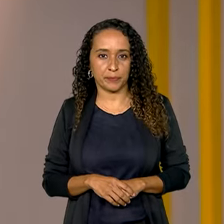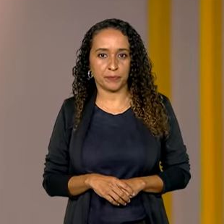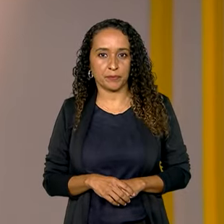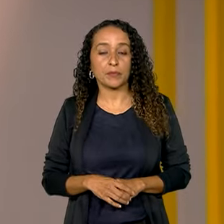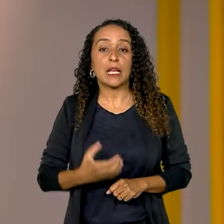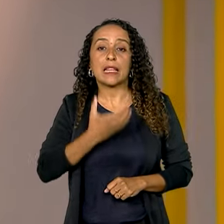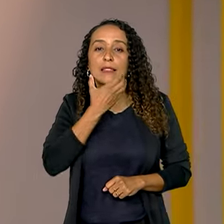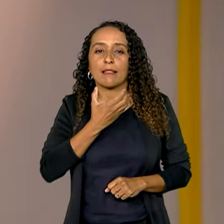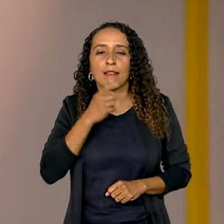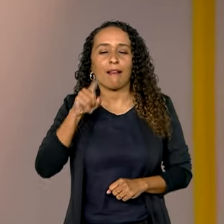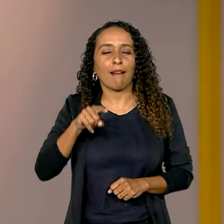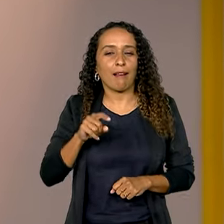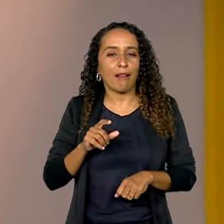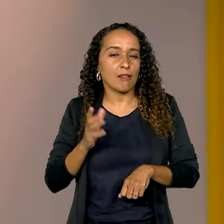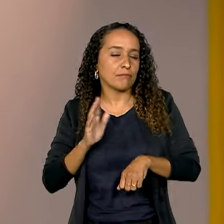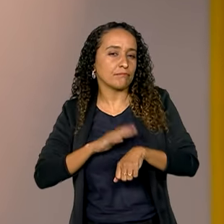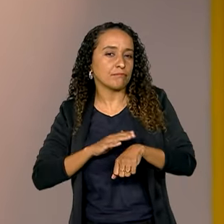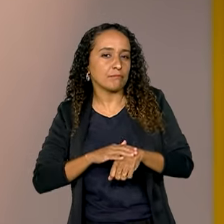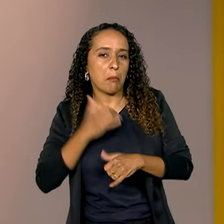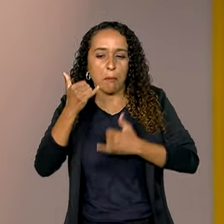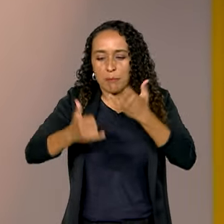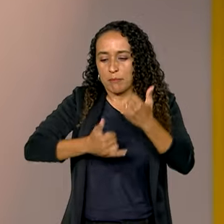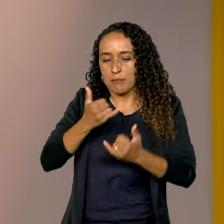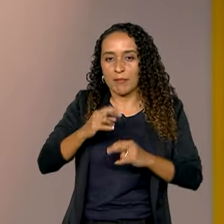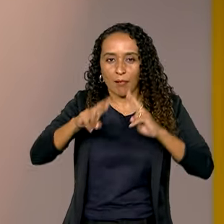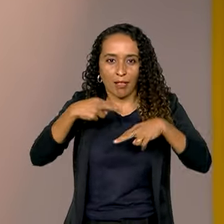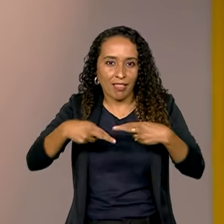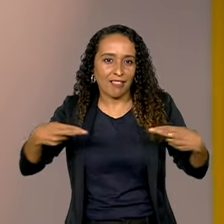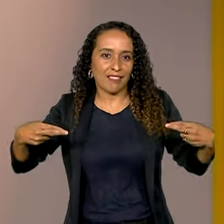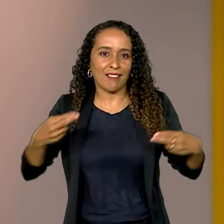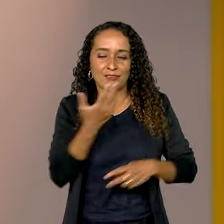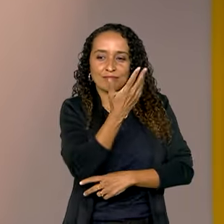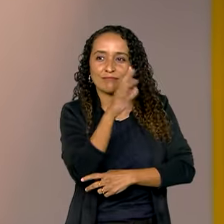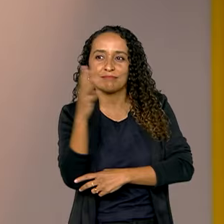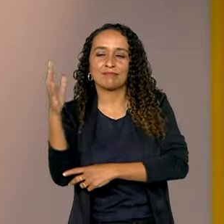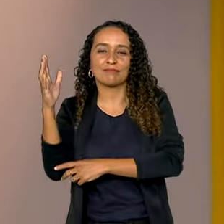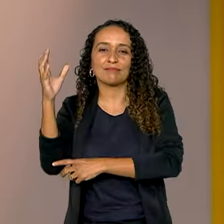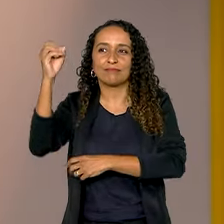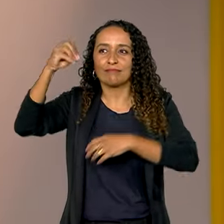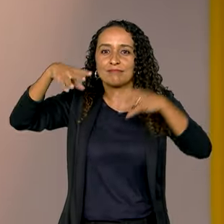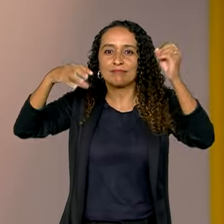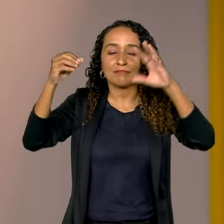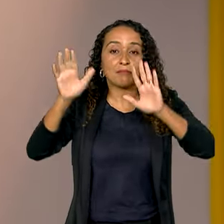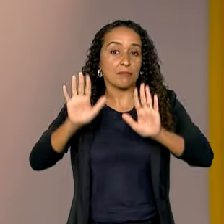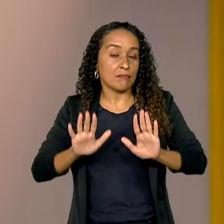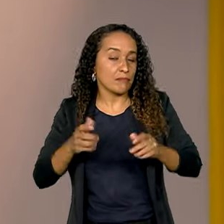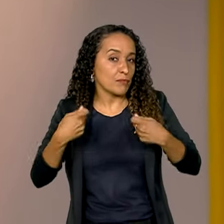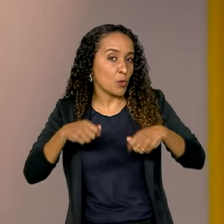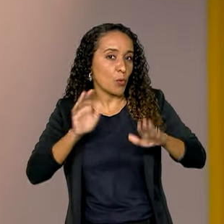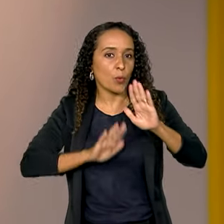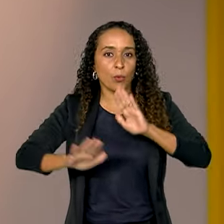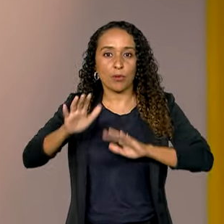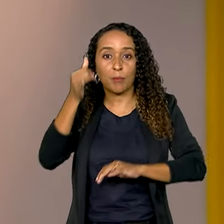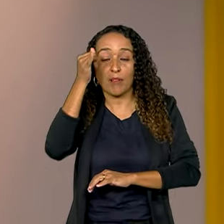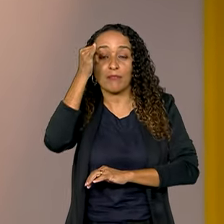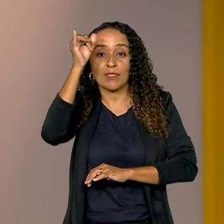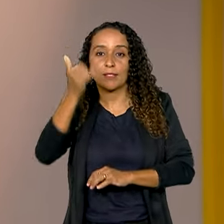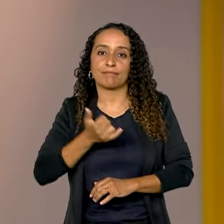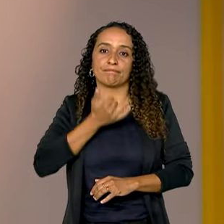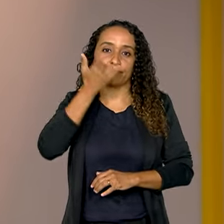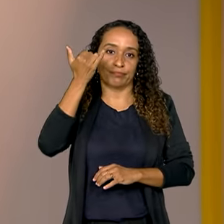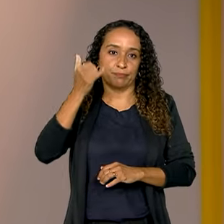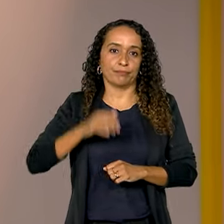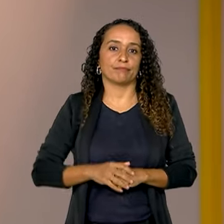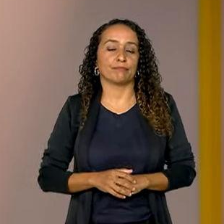Dezembro é tempo de brinquedos, presentes e de árvores iluminadas, mas é preciso ter cuidado para evitar acidentes.